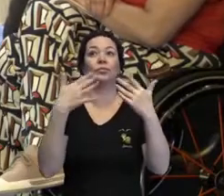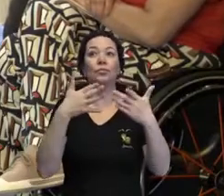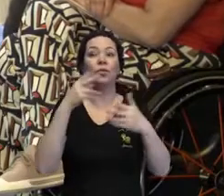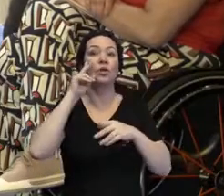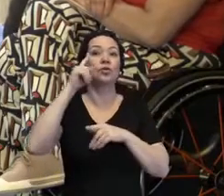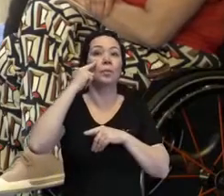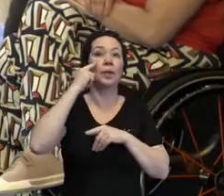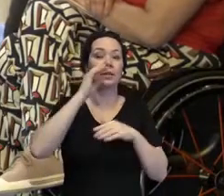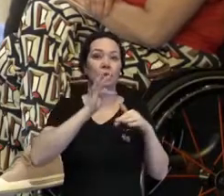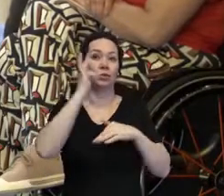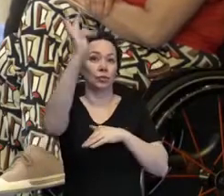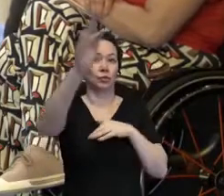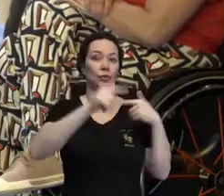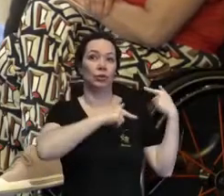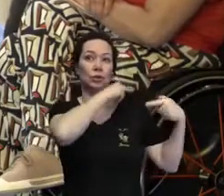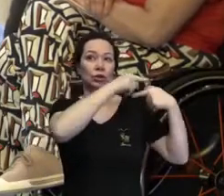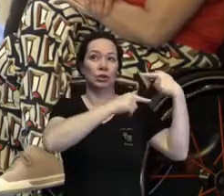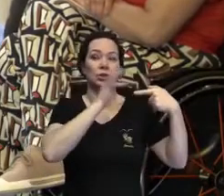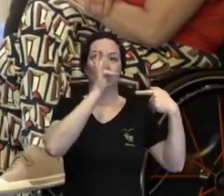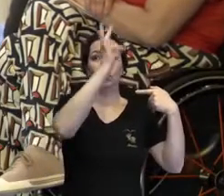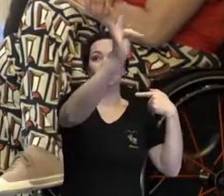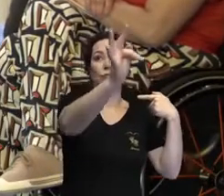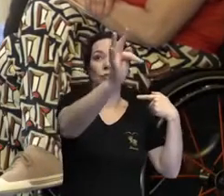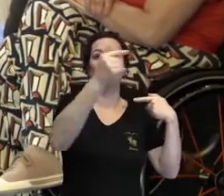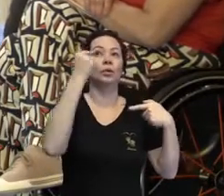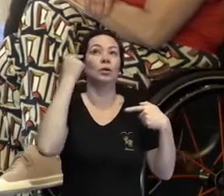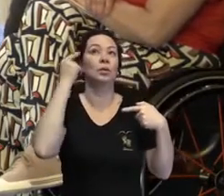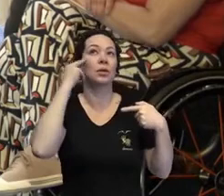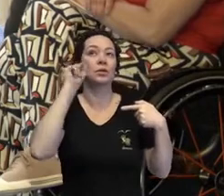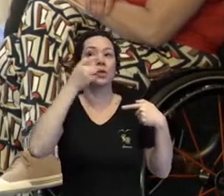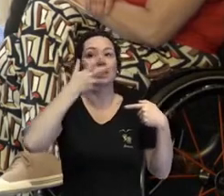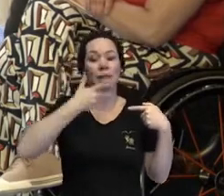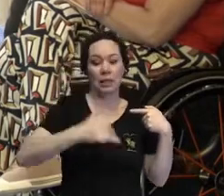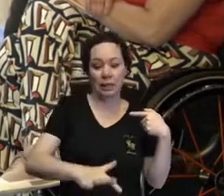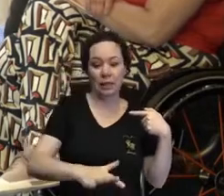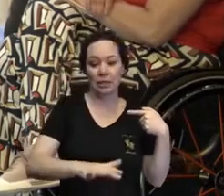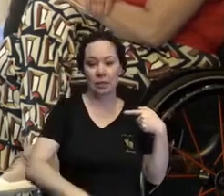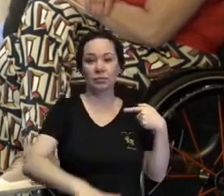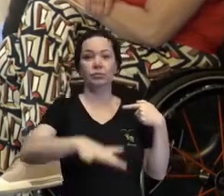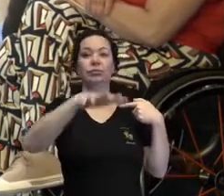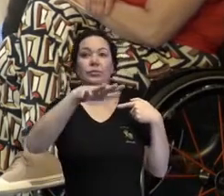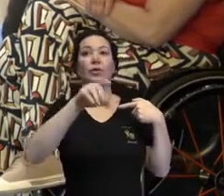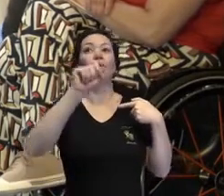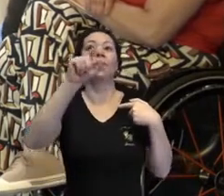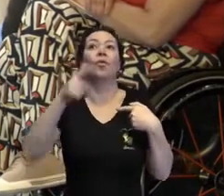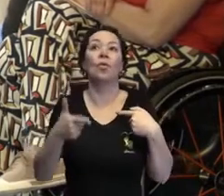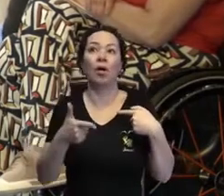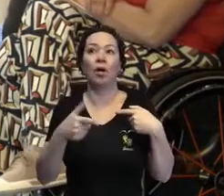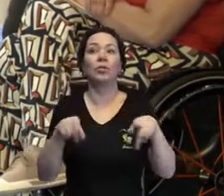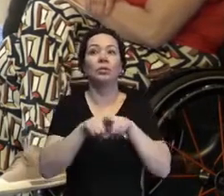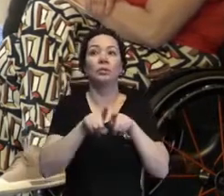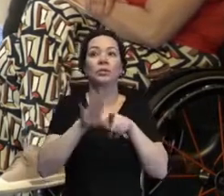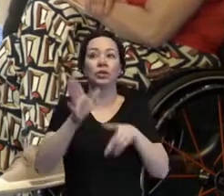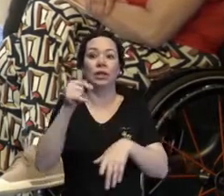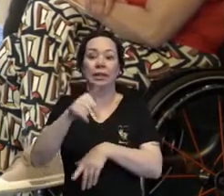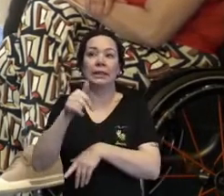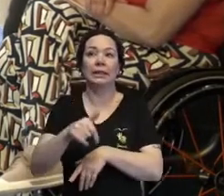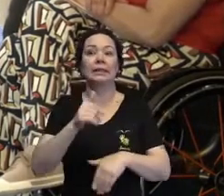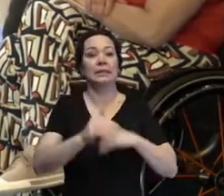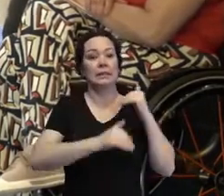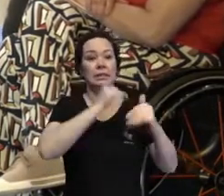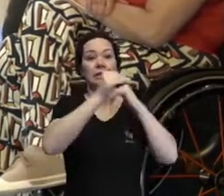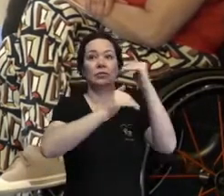gerações futuras, a gente pensa nas crianças, em quem está vindo, em quem já está aqui se